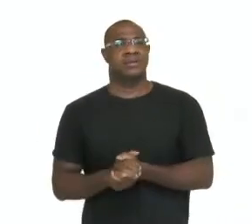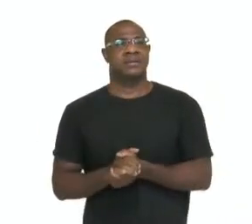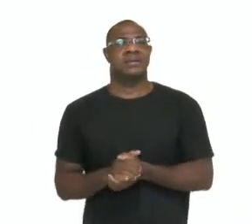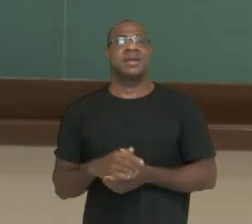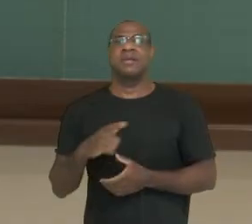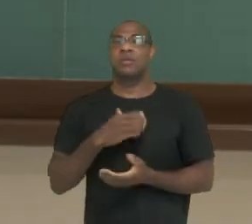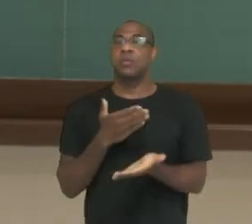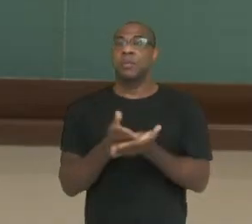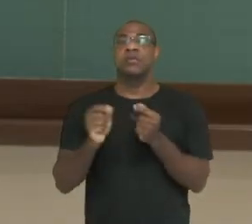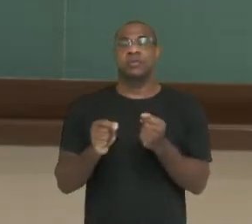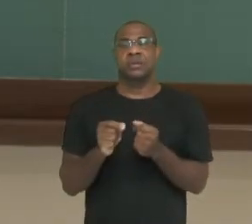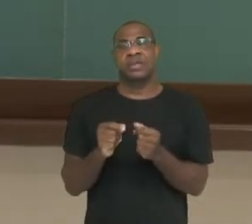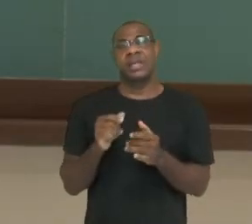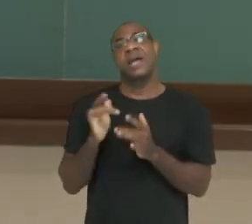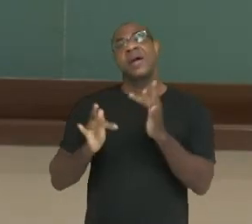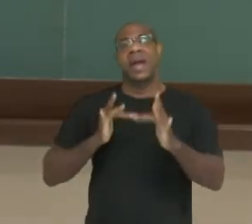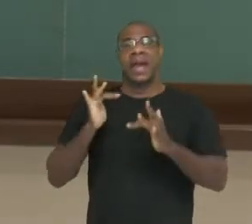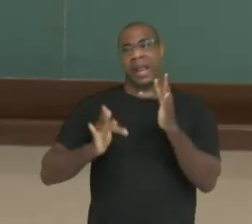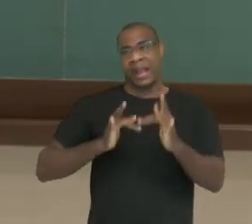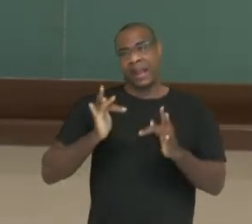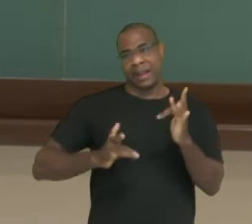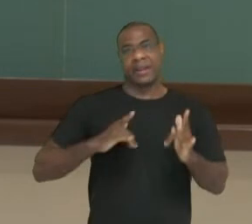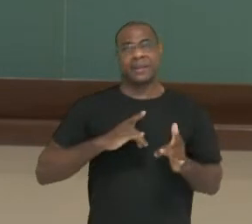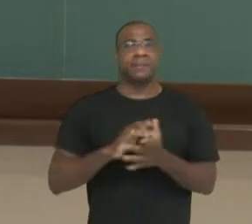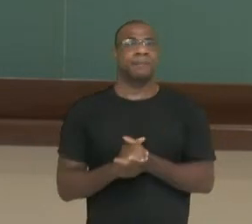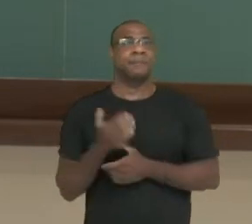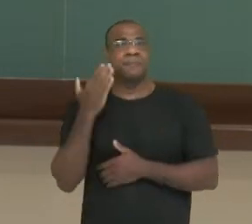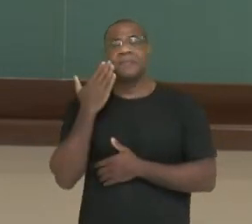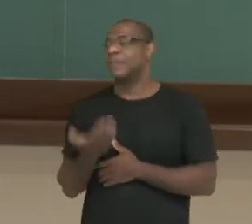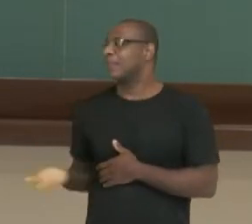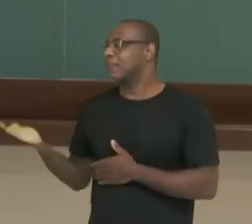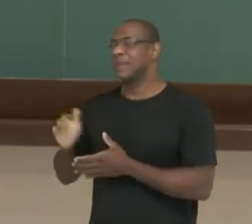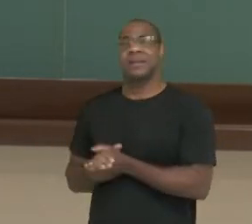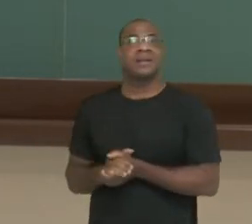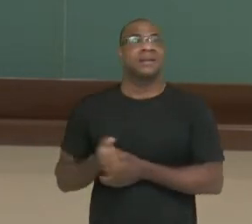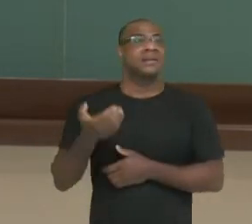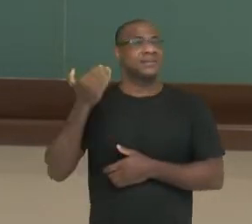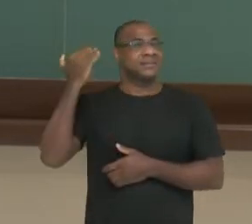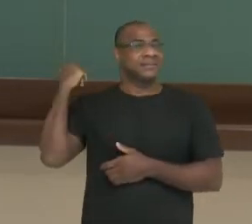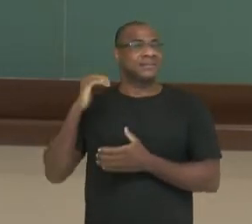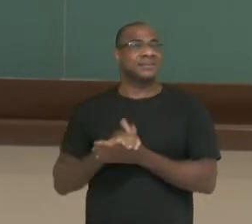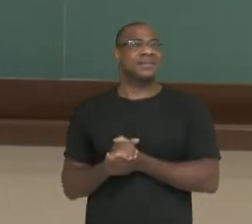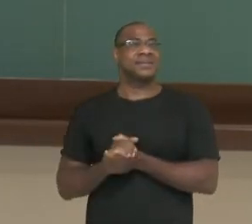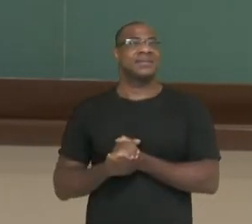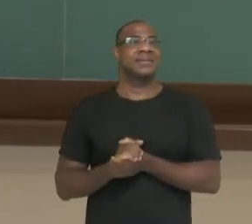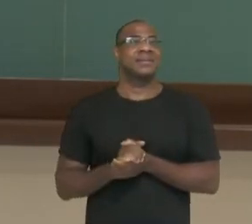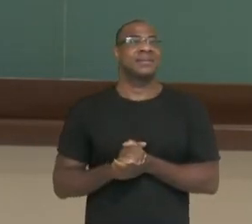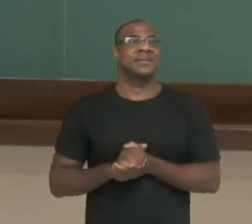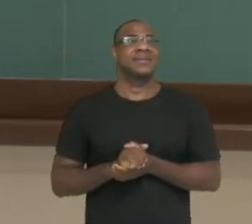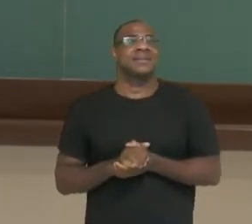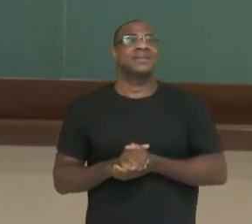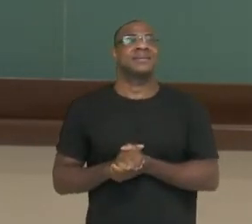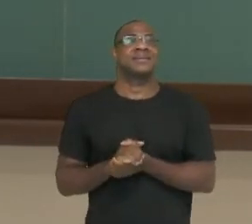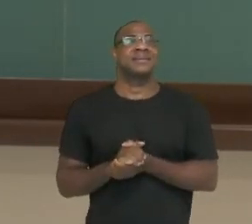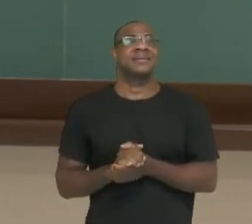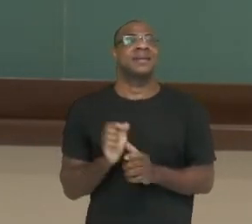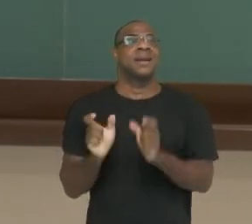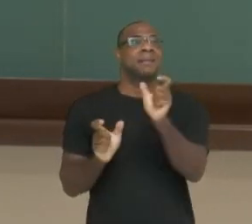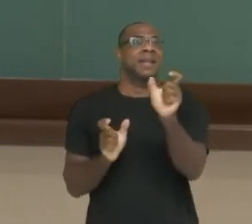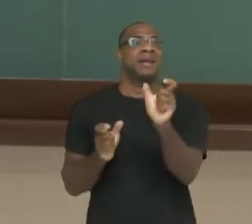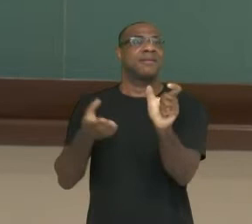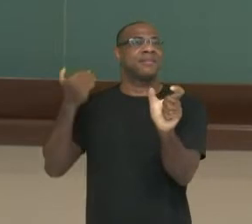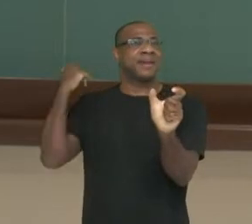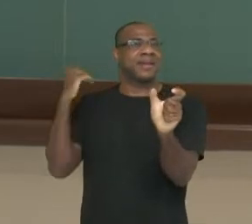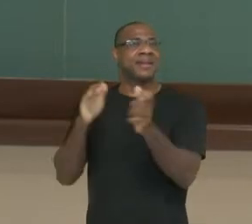relações, por eis e o eis de crer. Veja que a linguagem é a linguagem da época, né? Dois no lugar de doos, tá? Ó,